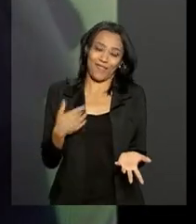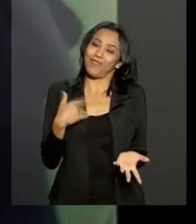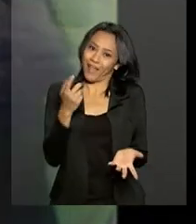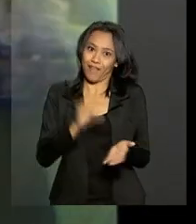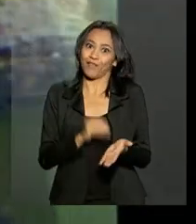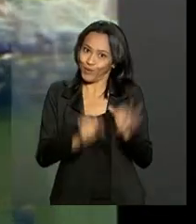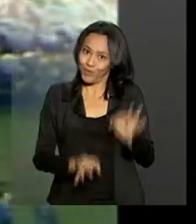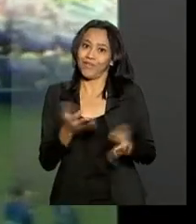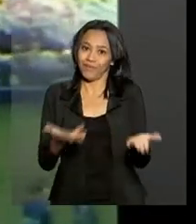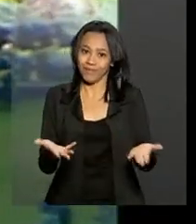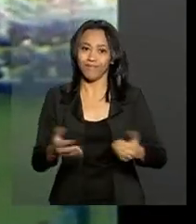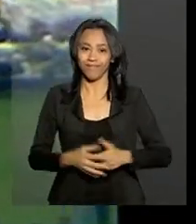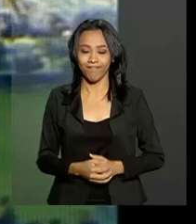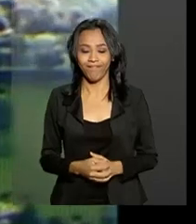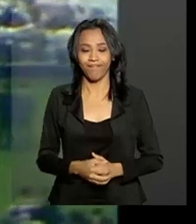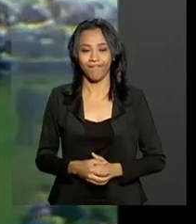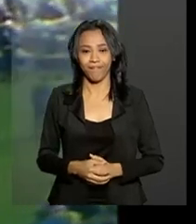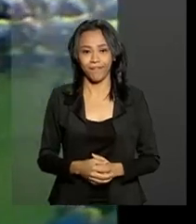injustiça com ela.